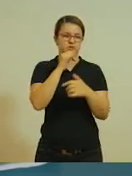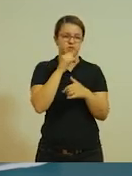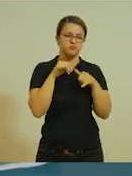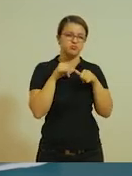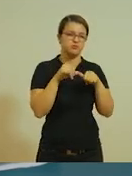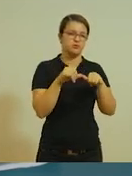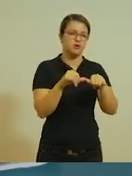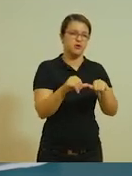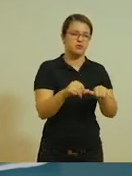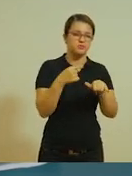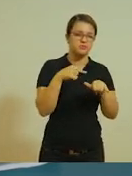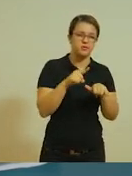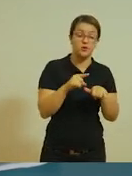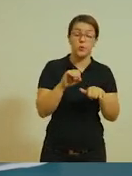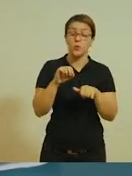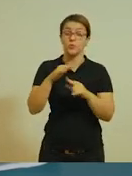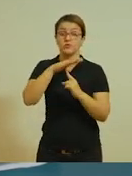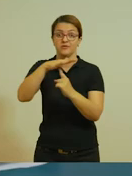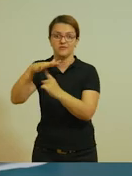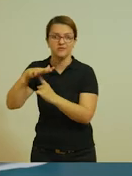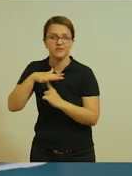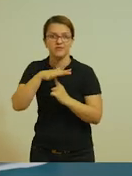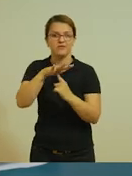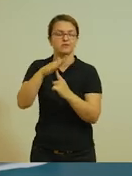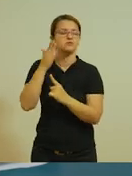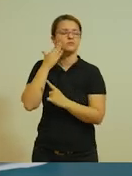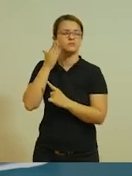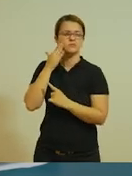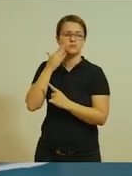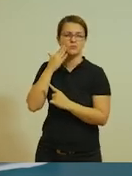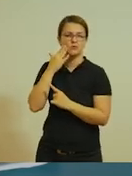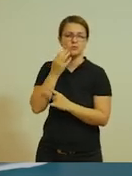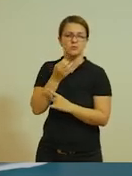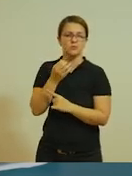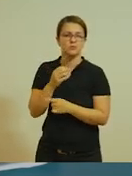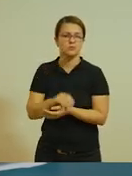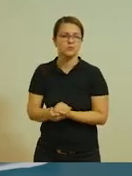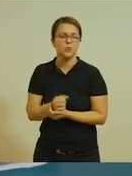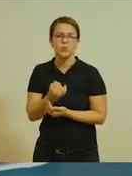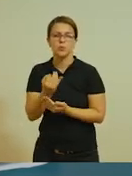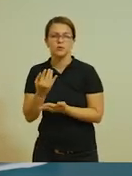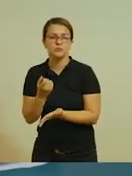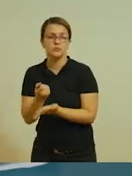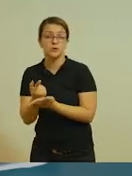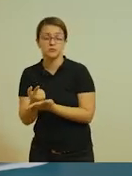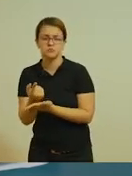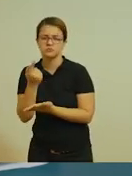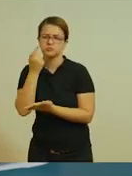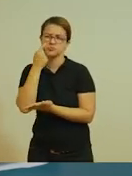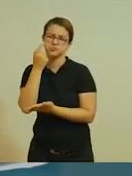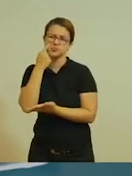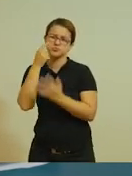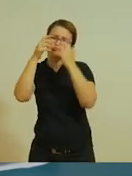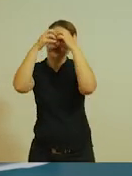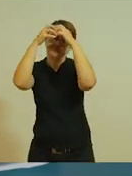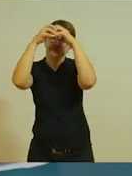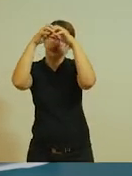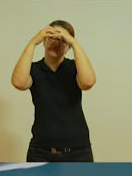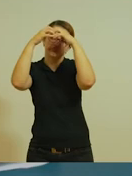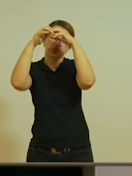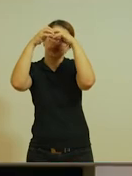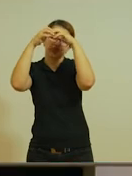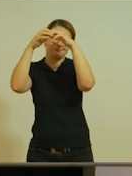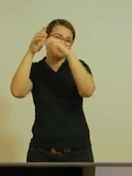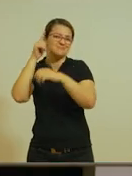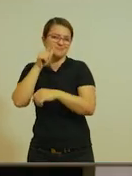no supermercado, quando você for na feira, você vai já saber mais ou menos o valor que você vai gastar só de você olhar. Porque o